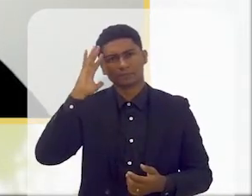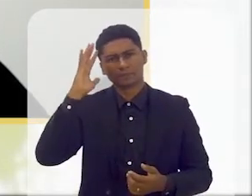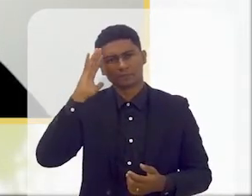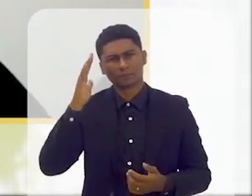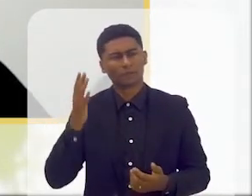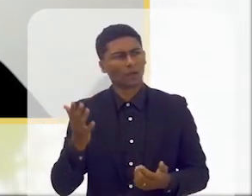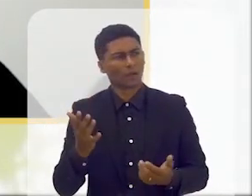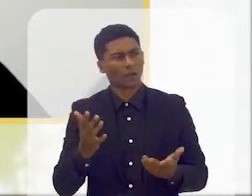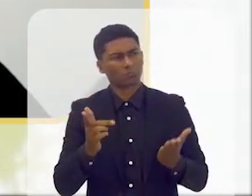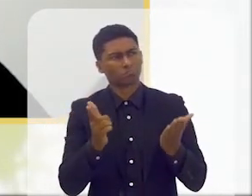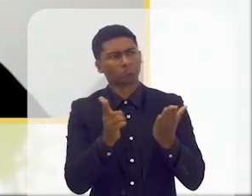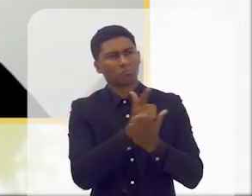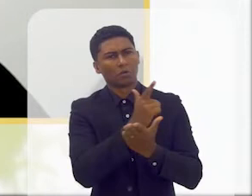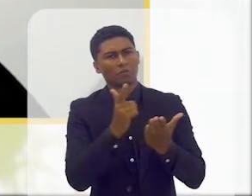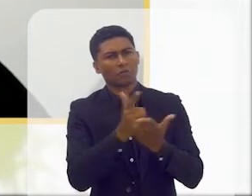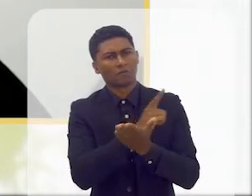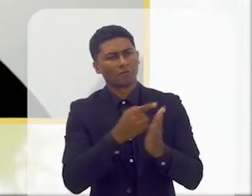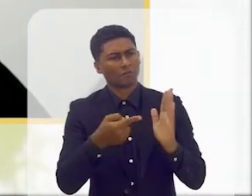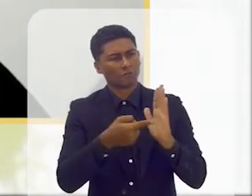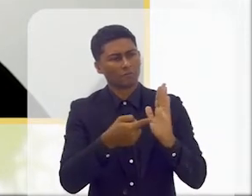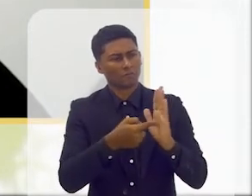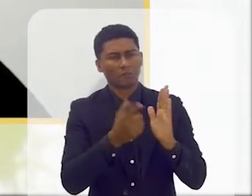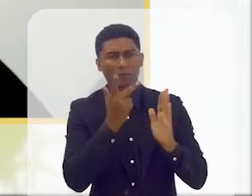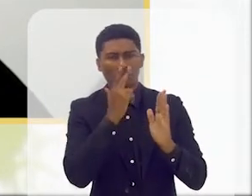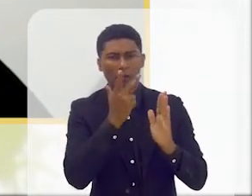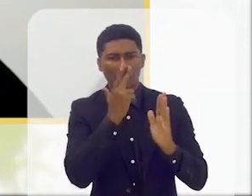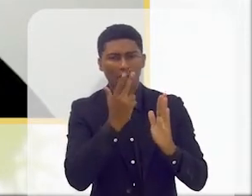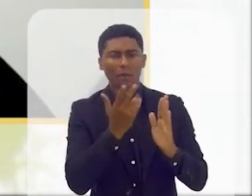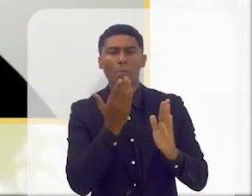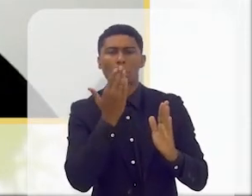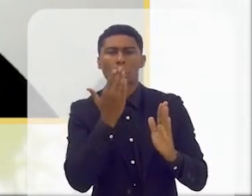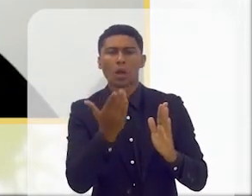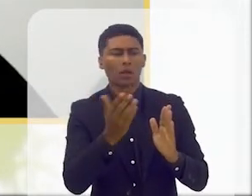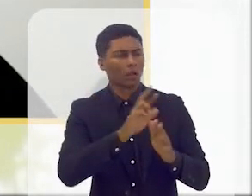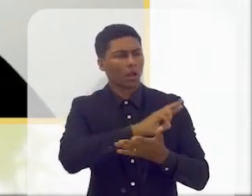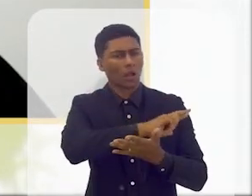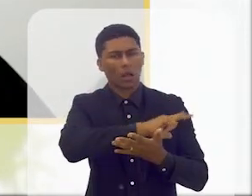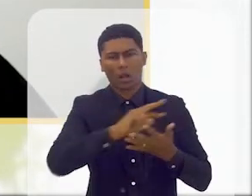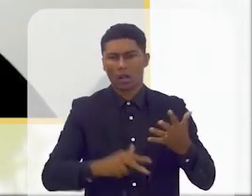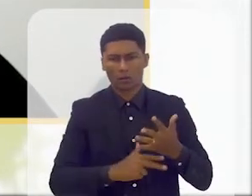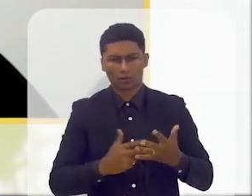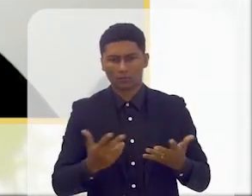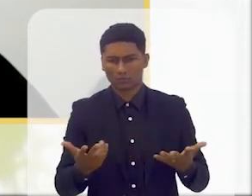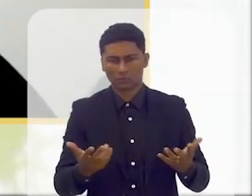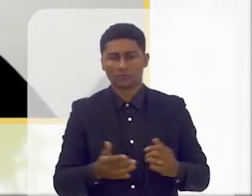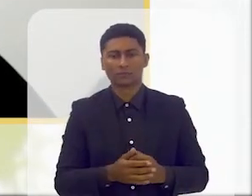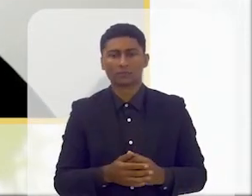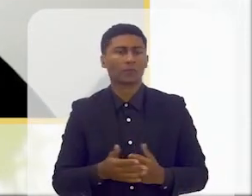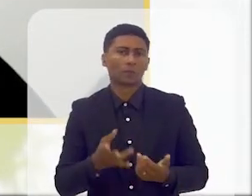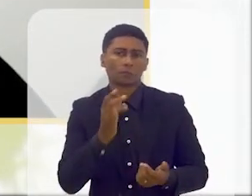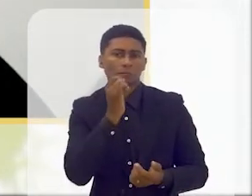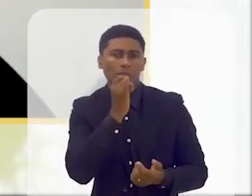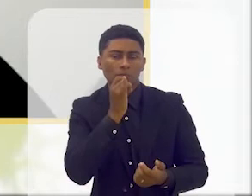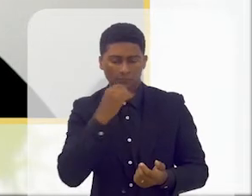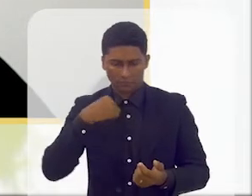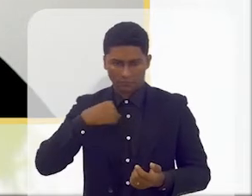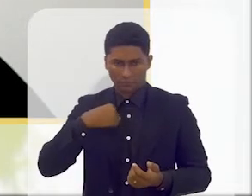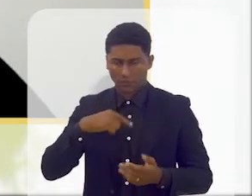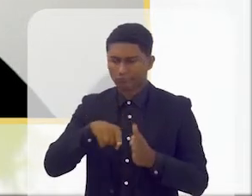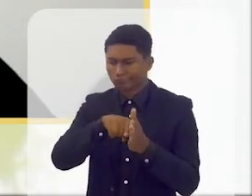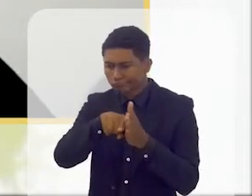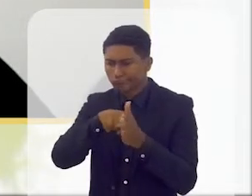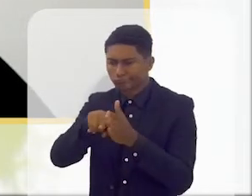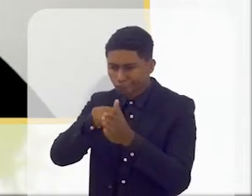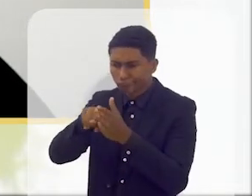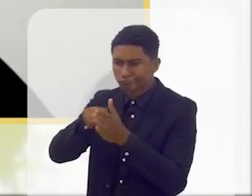diferentes formatos, que o livro tem diferentes formatos. e aquilo que nós temos vindo a estudar e que eu tenho vindo a